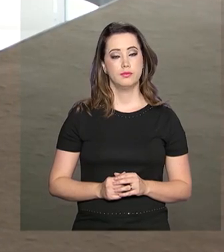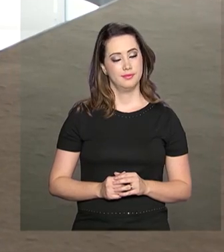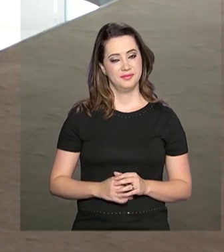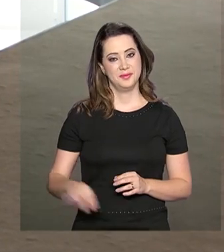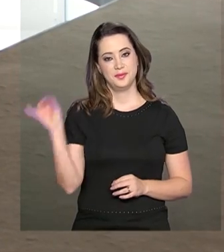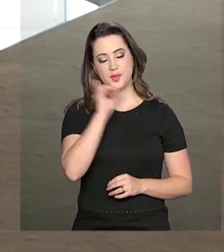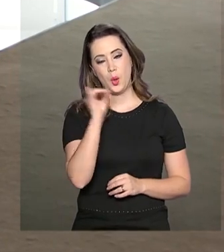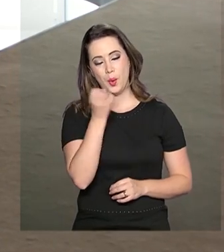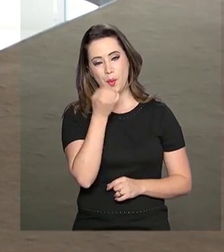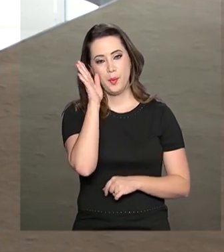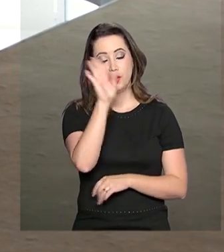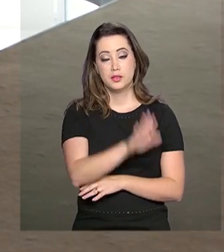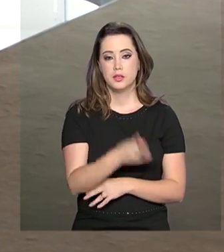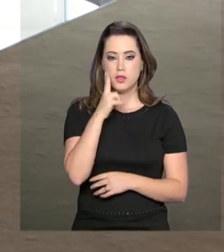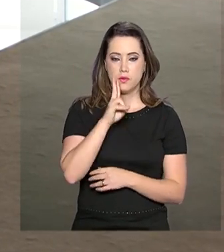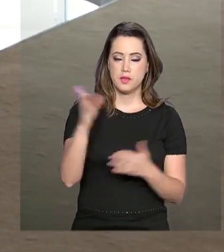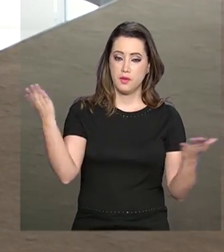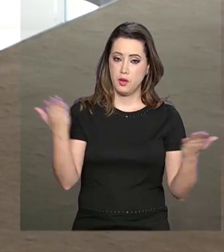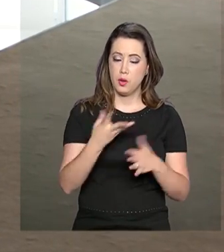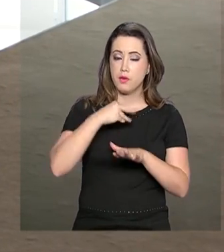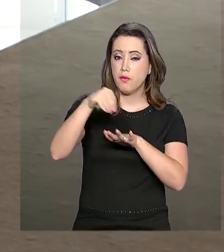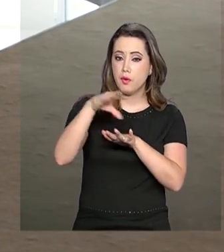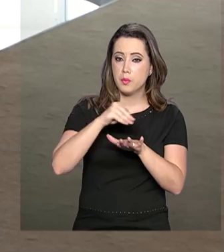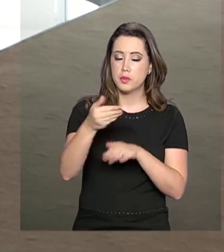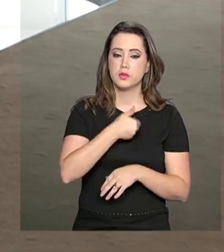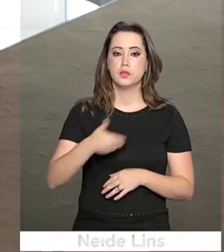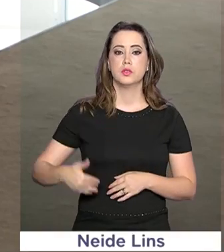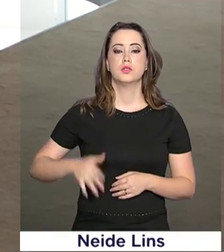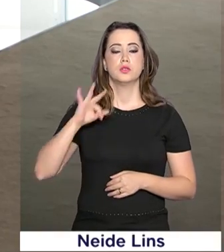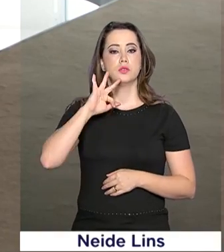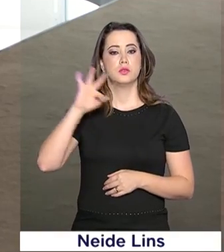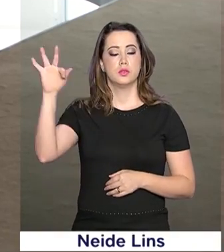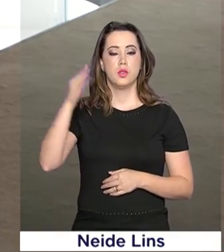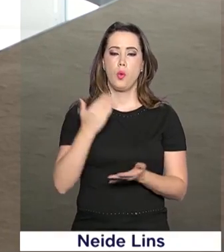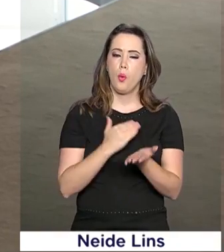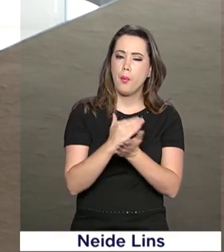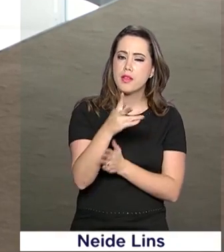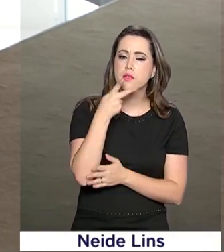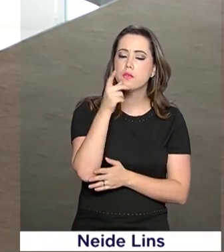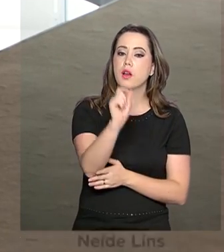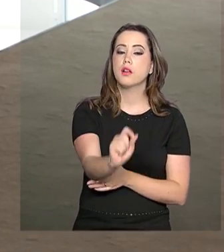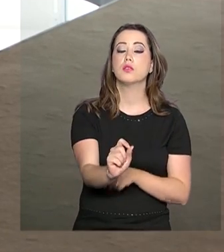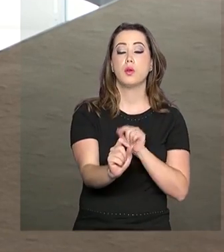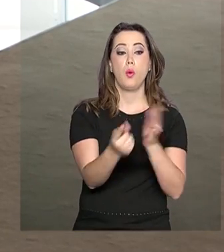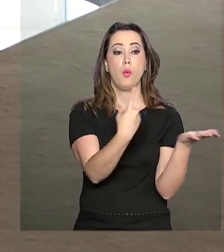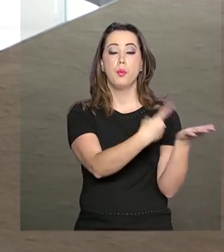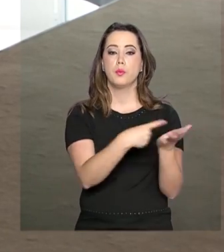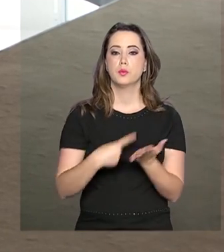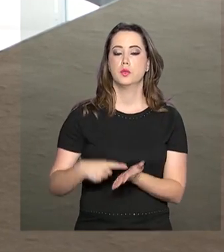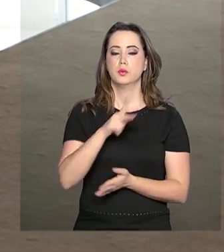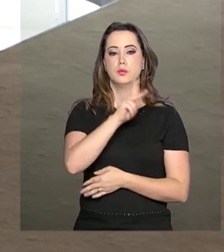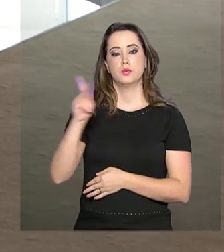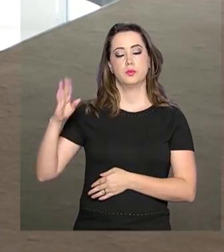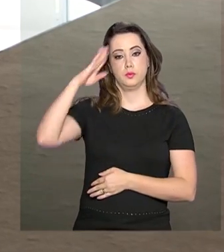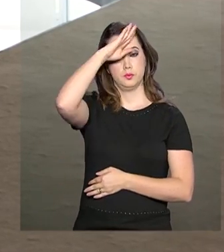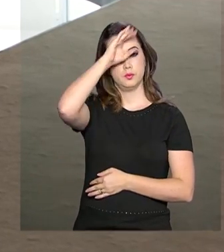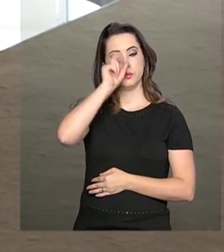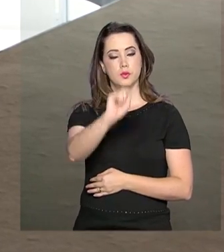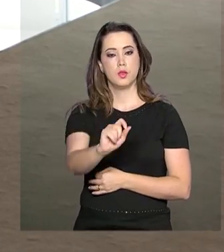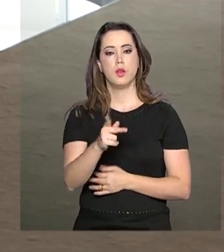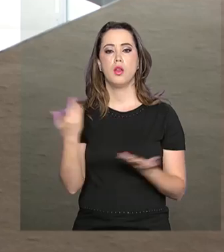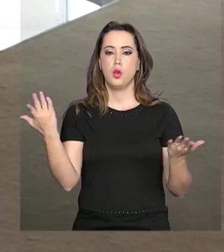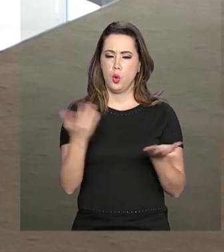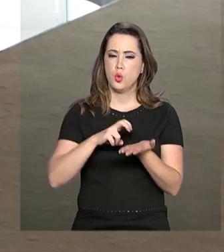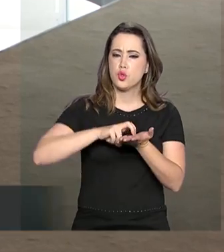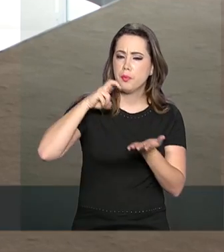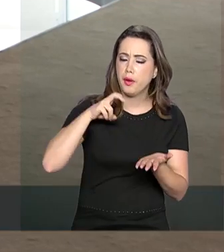Olá, tarde. Você acompanha a partir de agora informações do governo federal e eu começo falando sobre a agenda do presidente Jair Bolsonaro, que